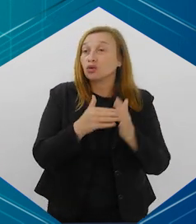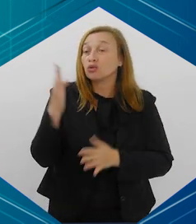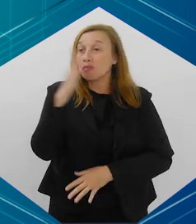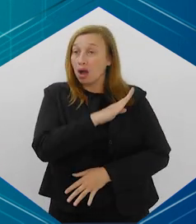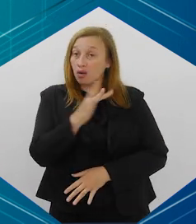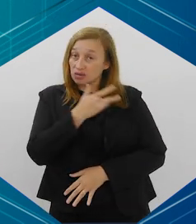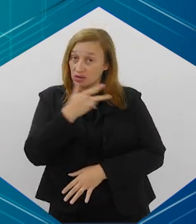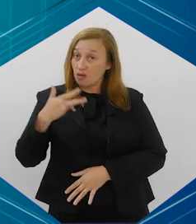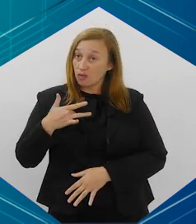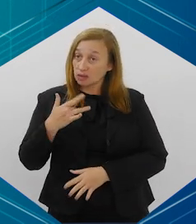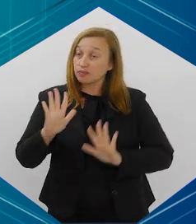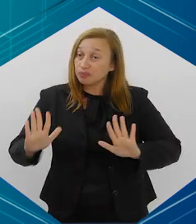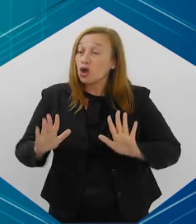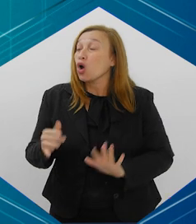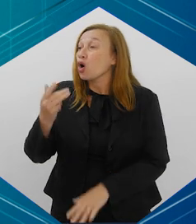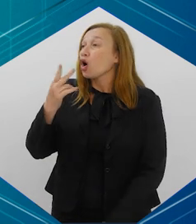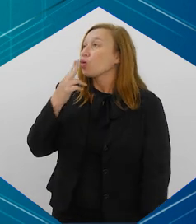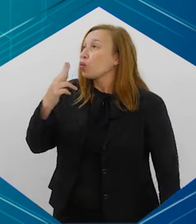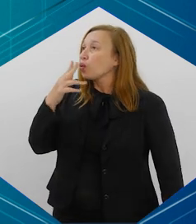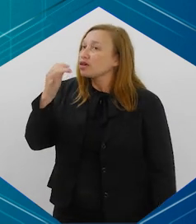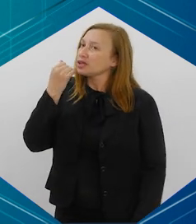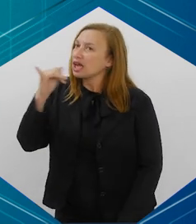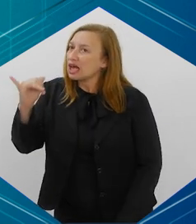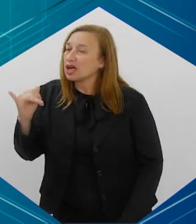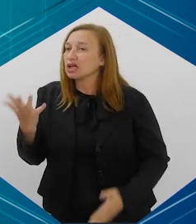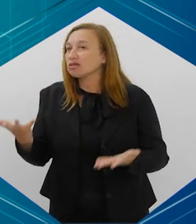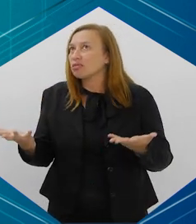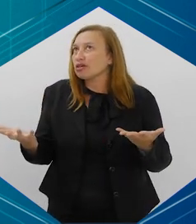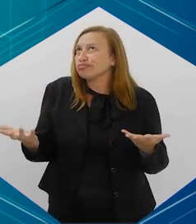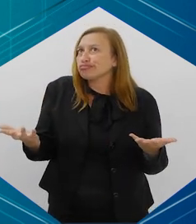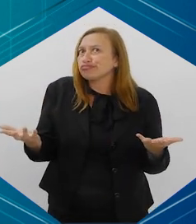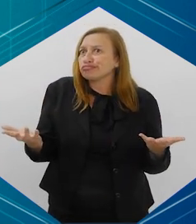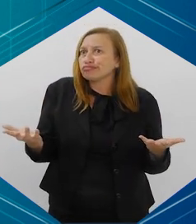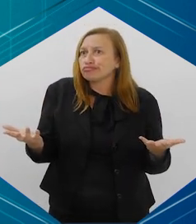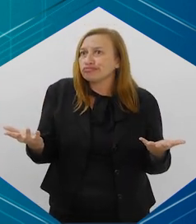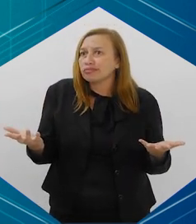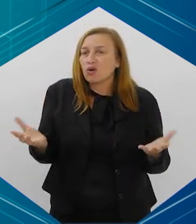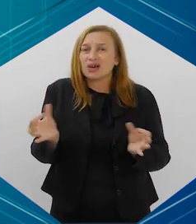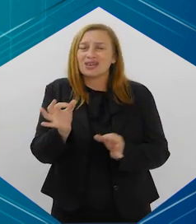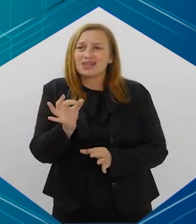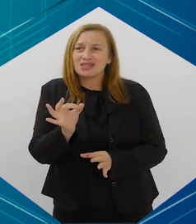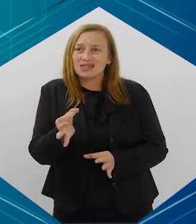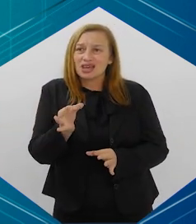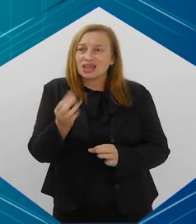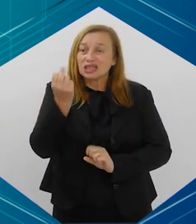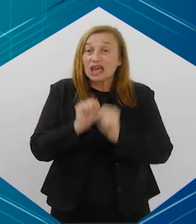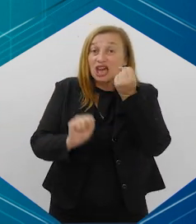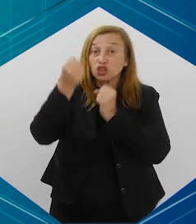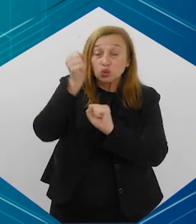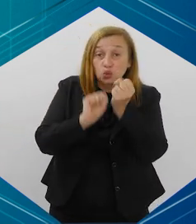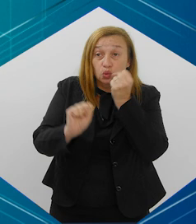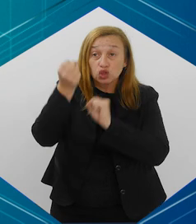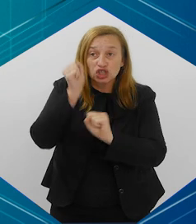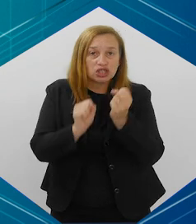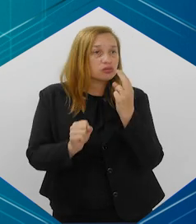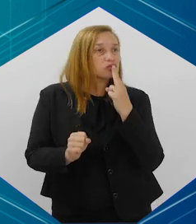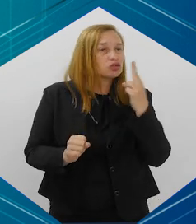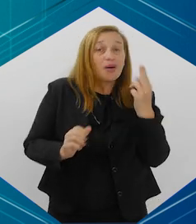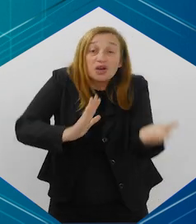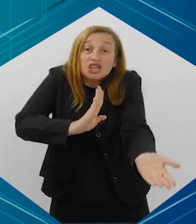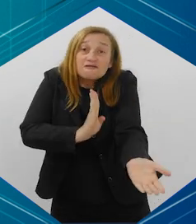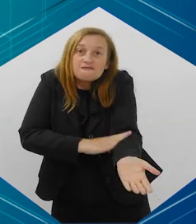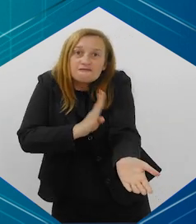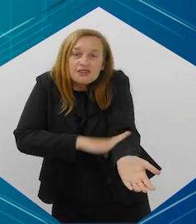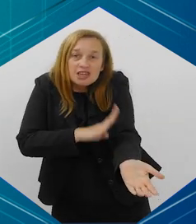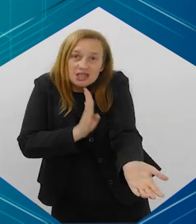malefícios que isso traz. O cigarro eletrônico é uma forma clara da indústria do tabaco de